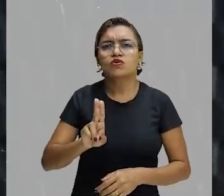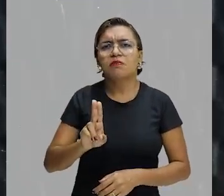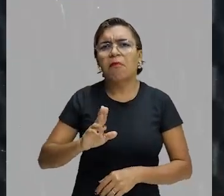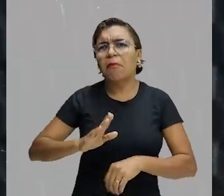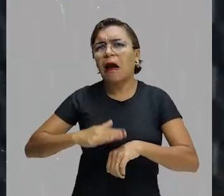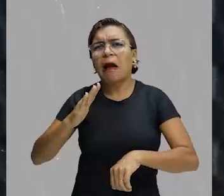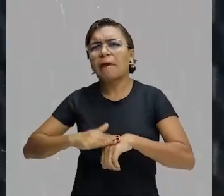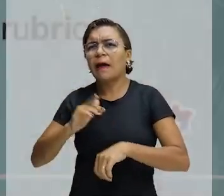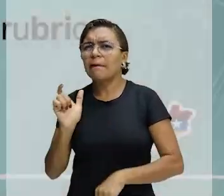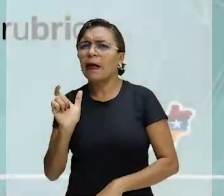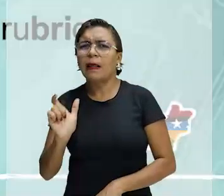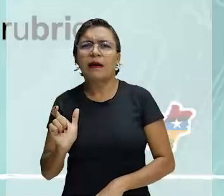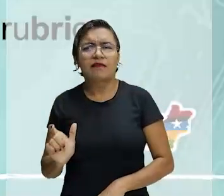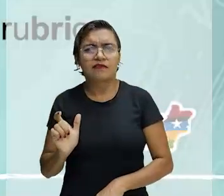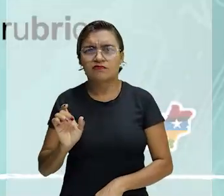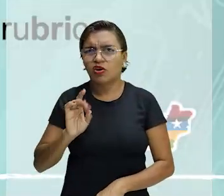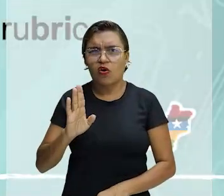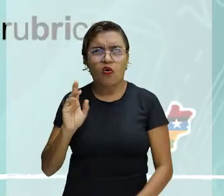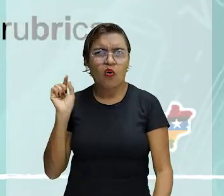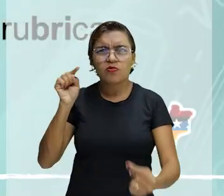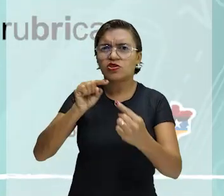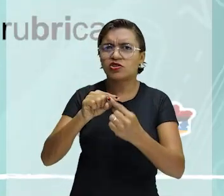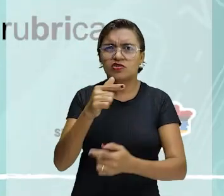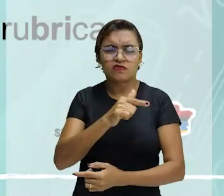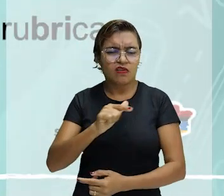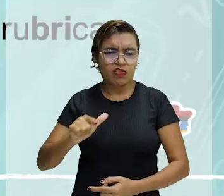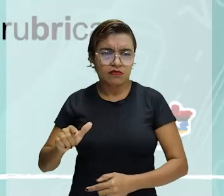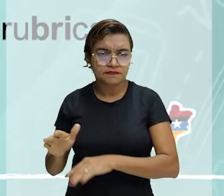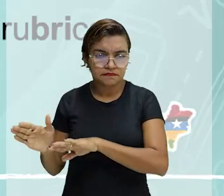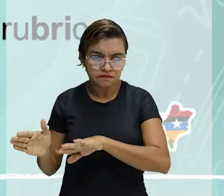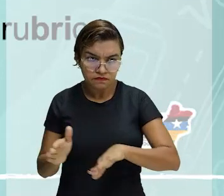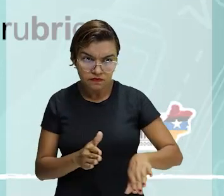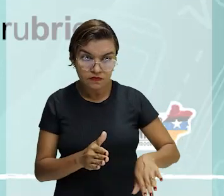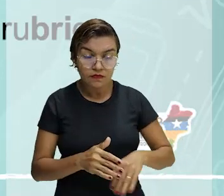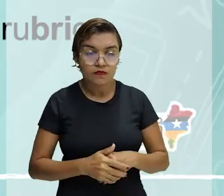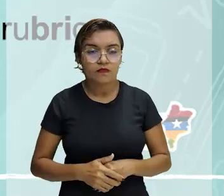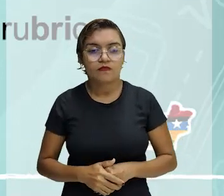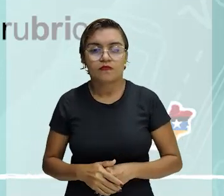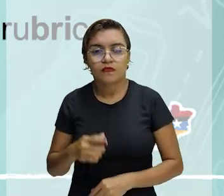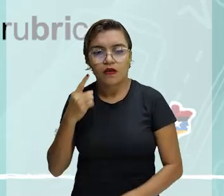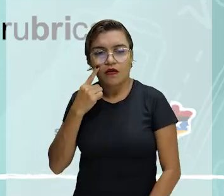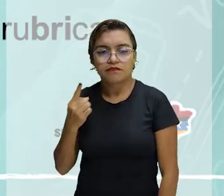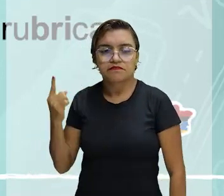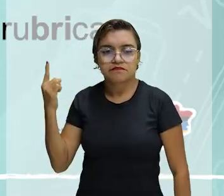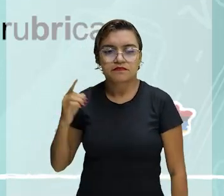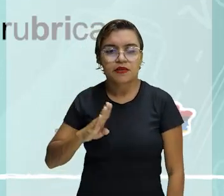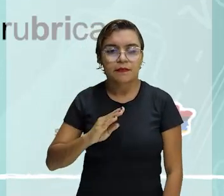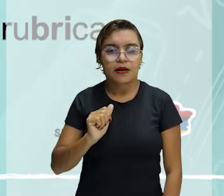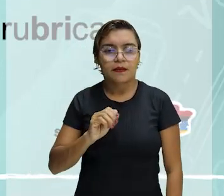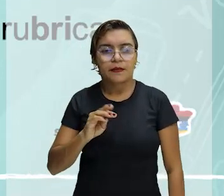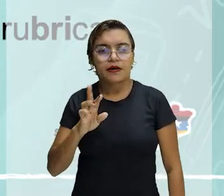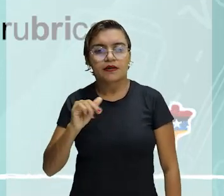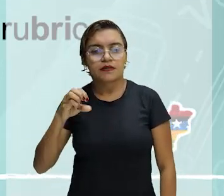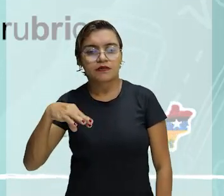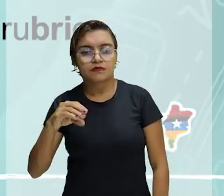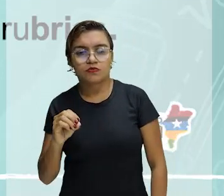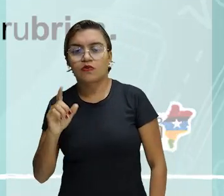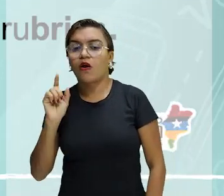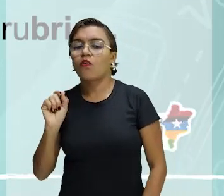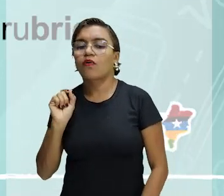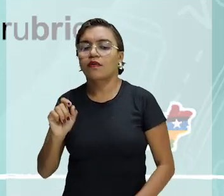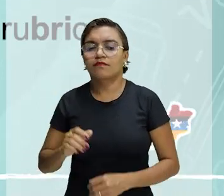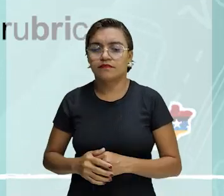ponto. O barbarismo. O barbarismo ocorre em diversos níveis da língua, ou seja, fonético,